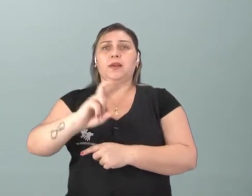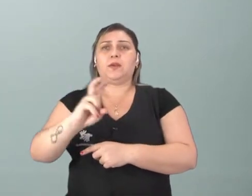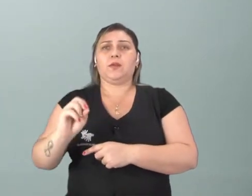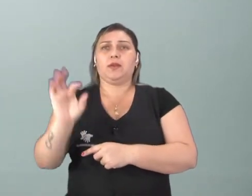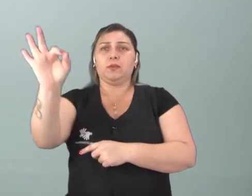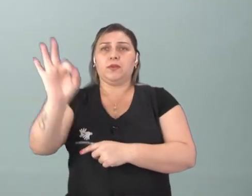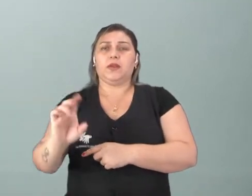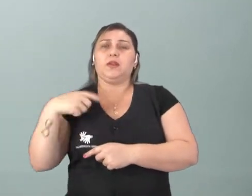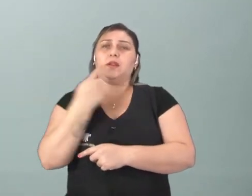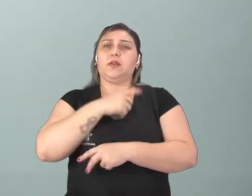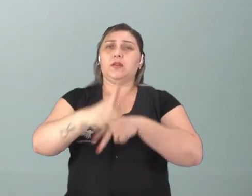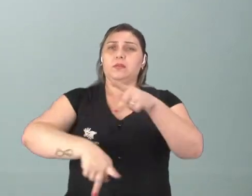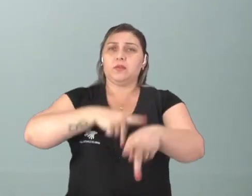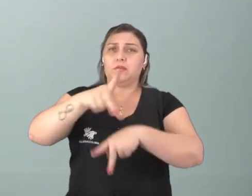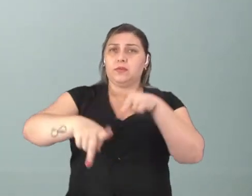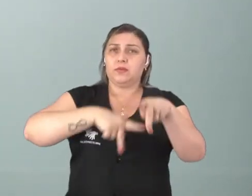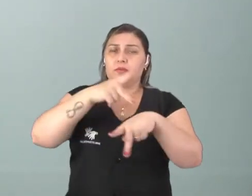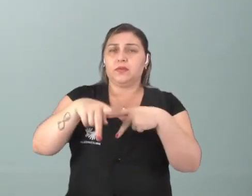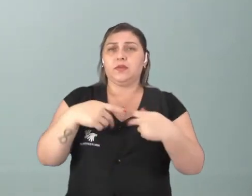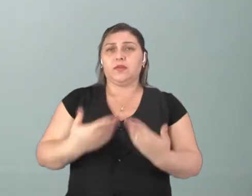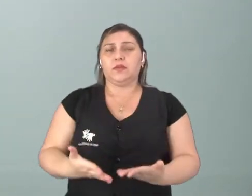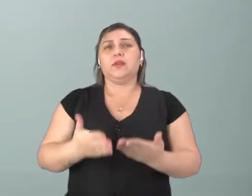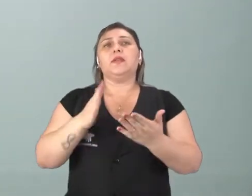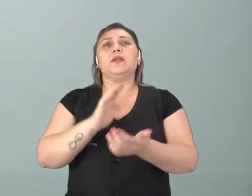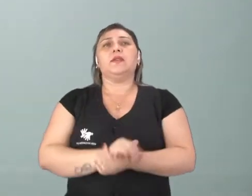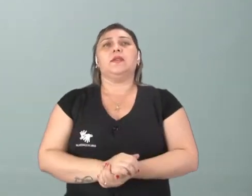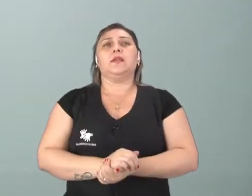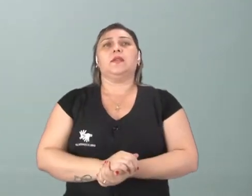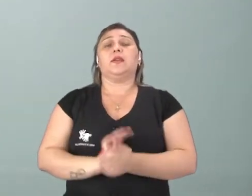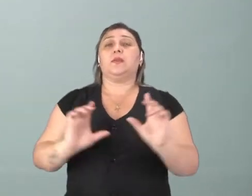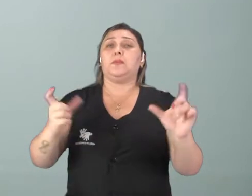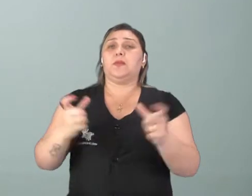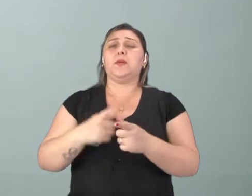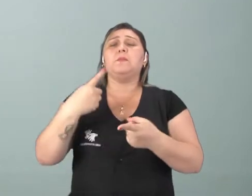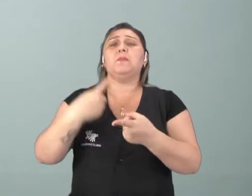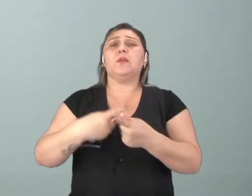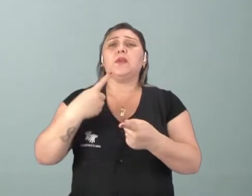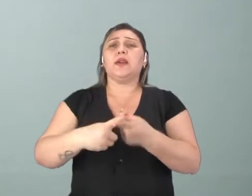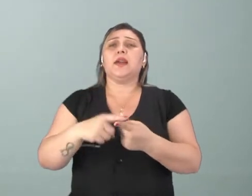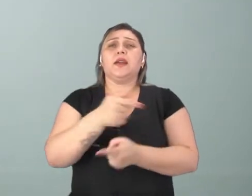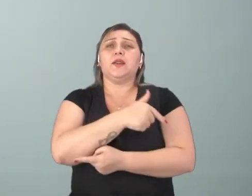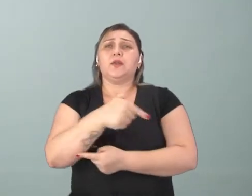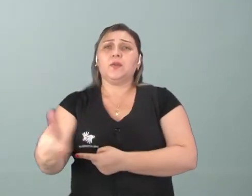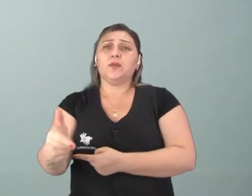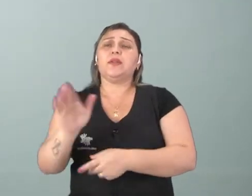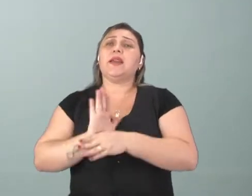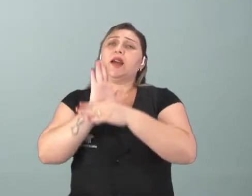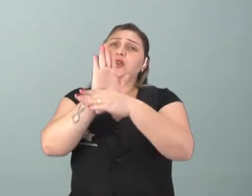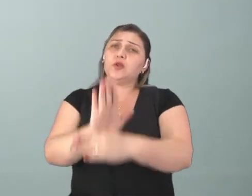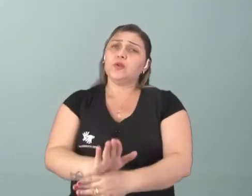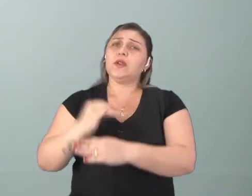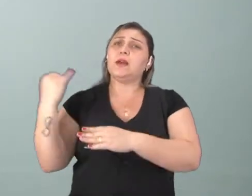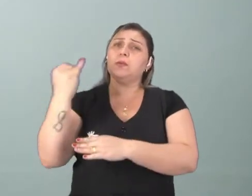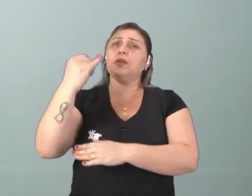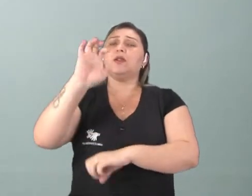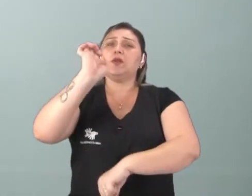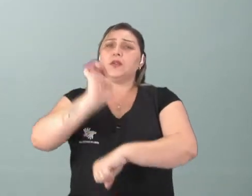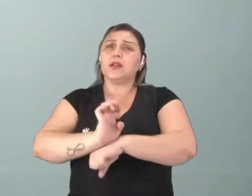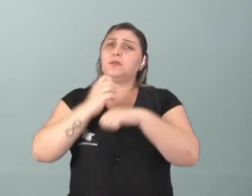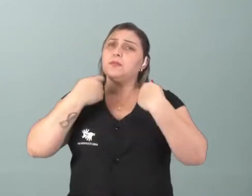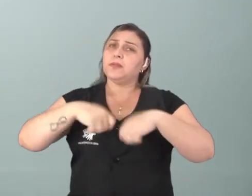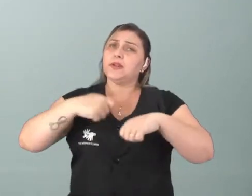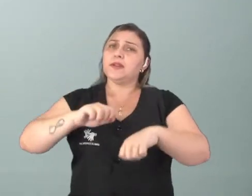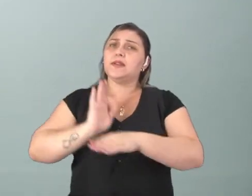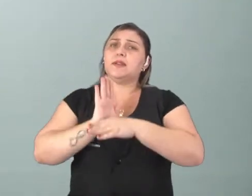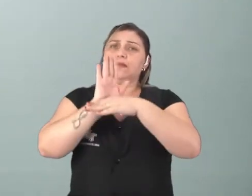nossa população. Então, eles são considerados minorias por não terem o amparo necessário que o Estado deveria dar.